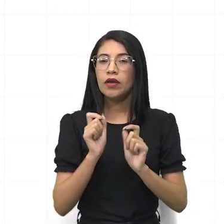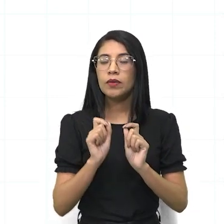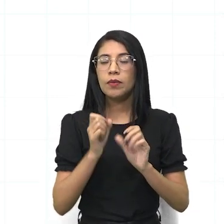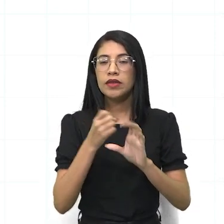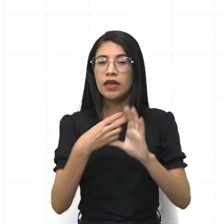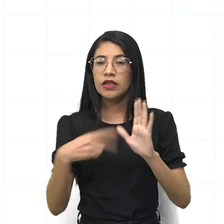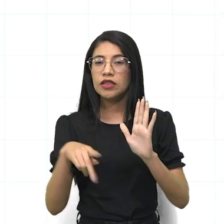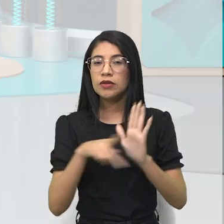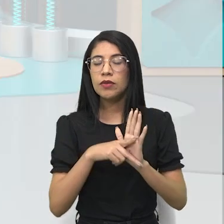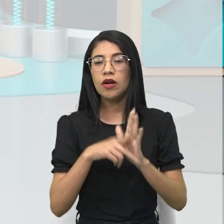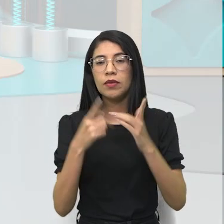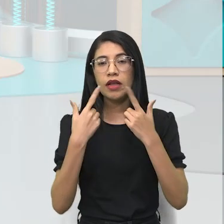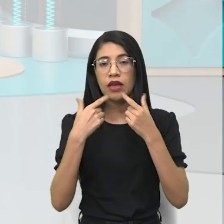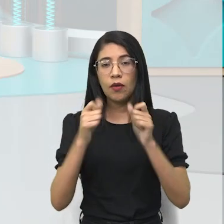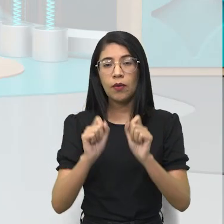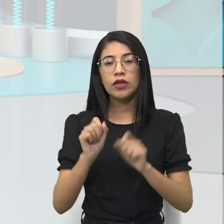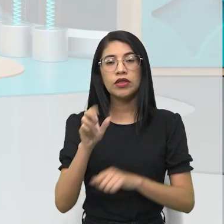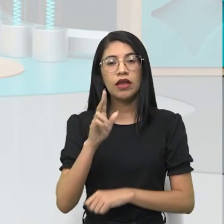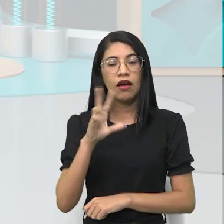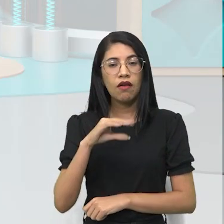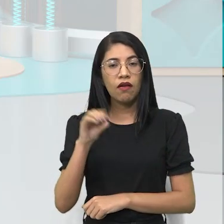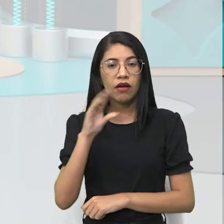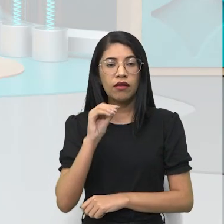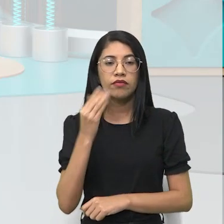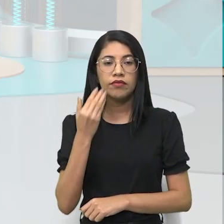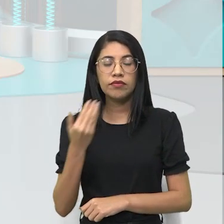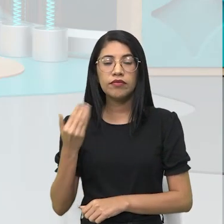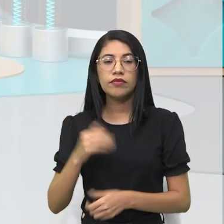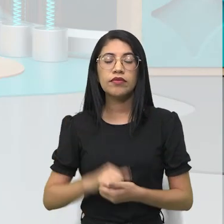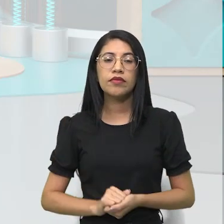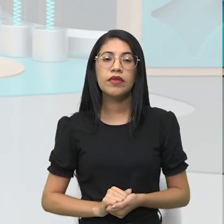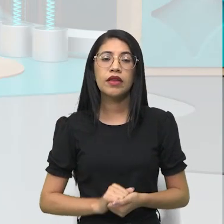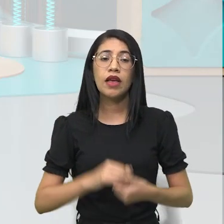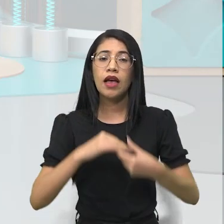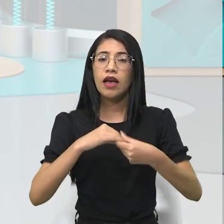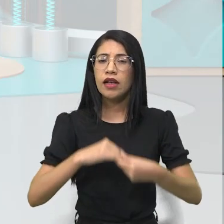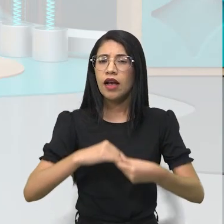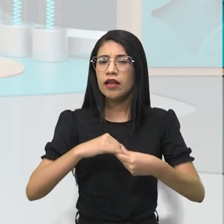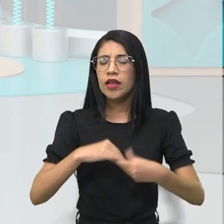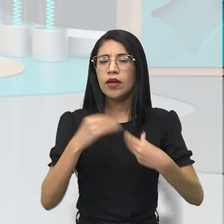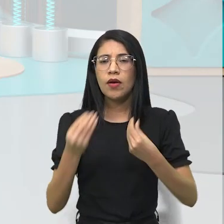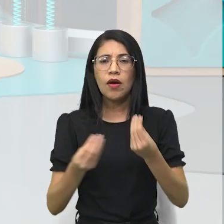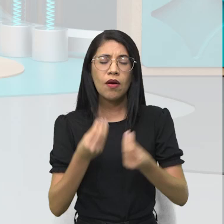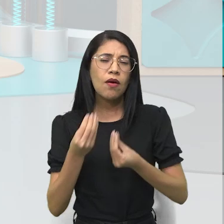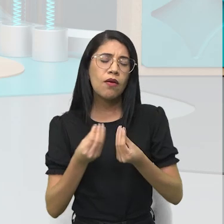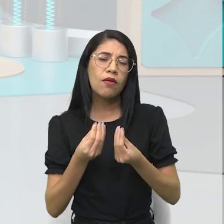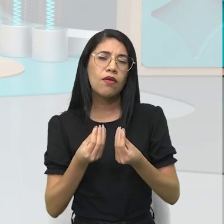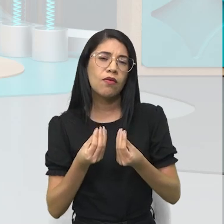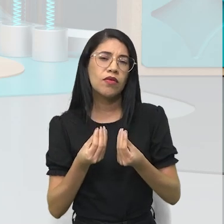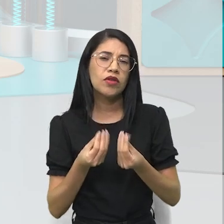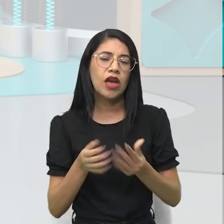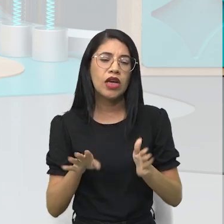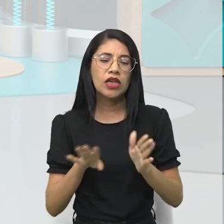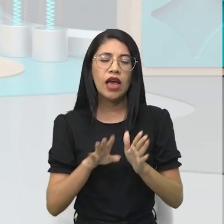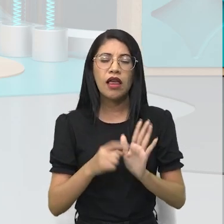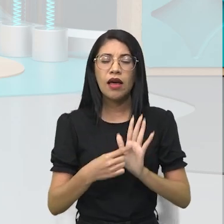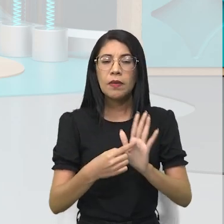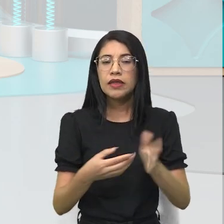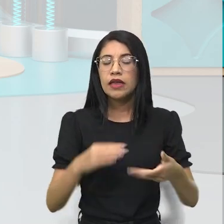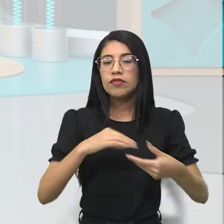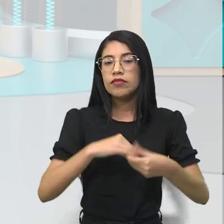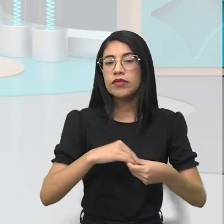linguísticas da oralidade, acompanhem comigo, a saudação, com o professor, que eu vou fazer essa saudação